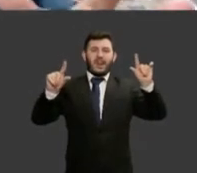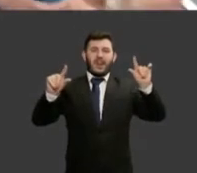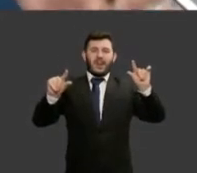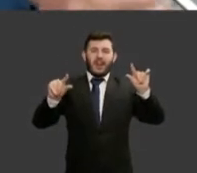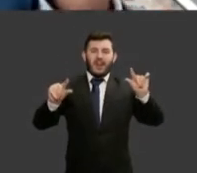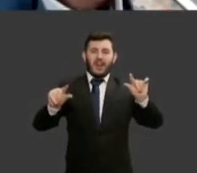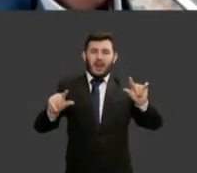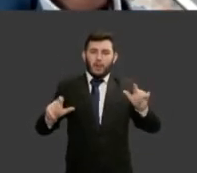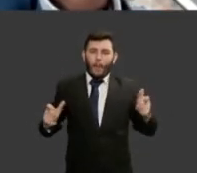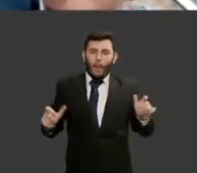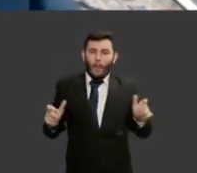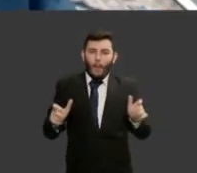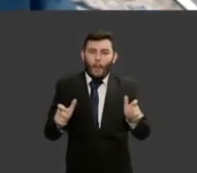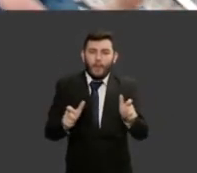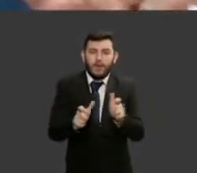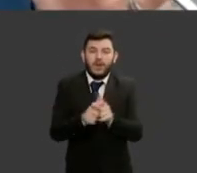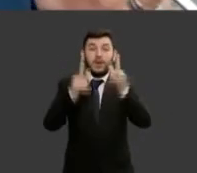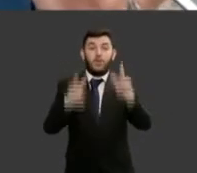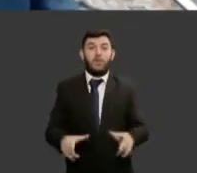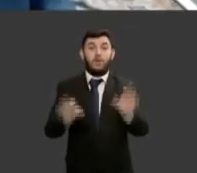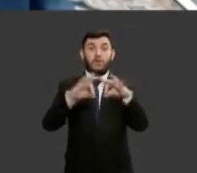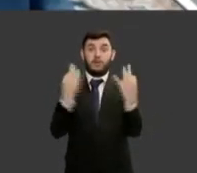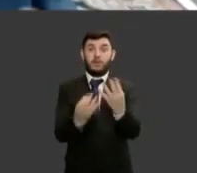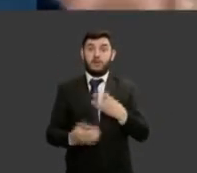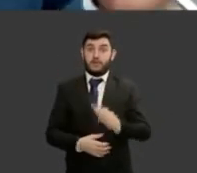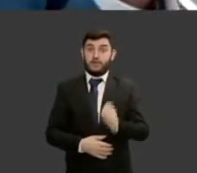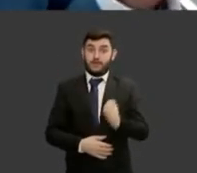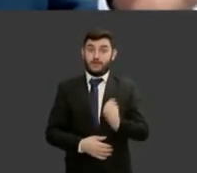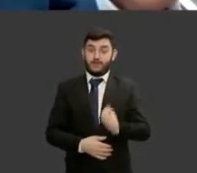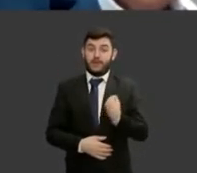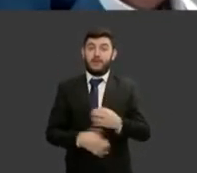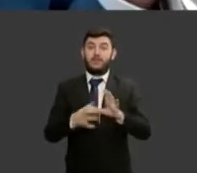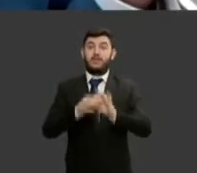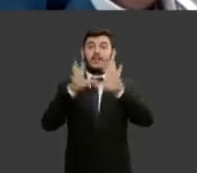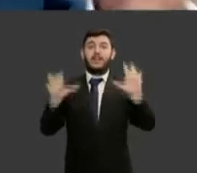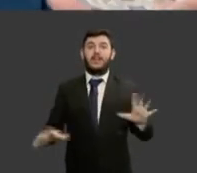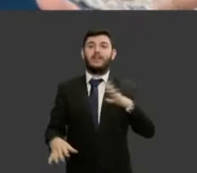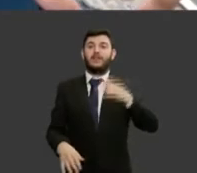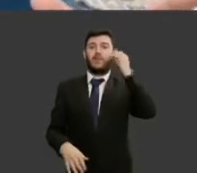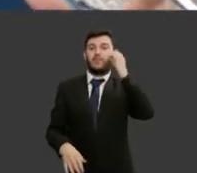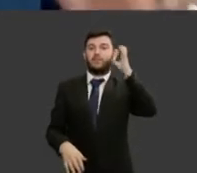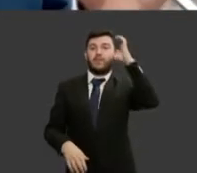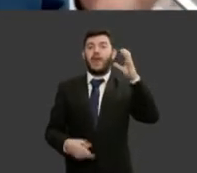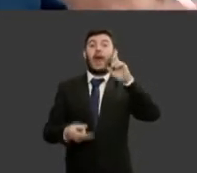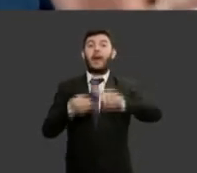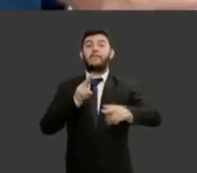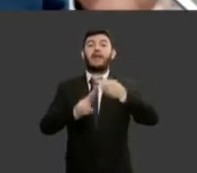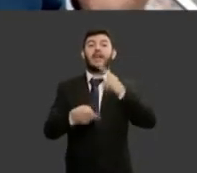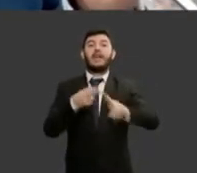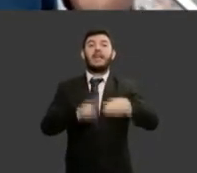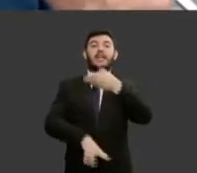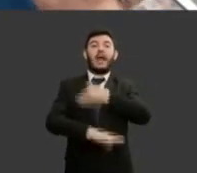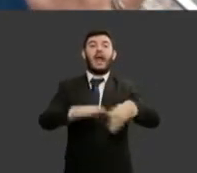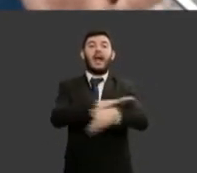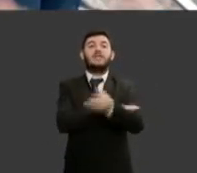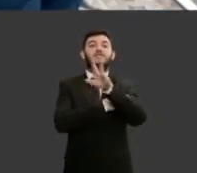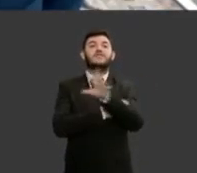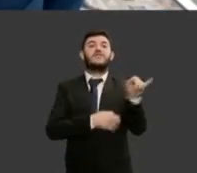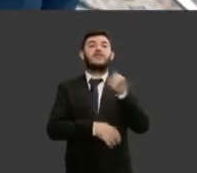permitindo que os conhecimentos e habilidades possam ser compartilhados para que sejam